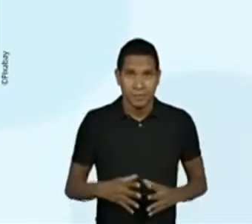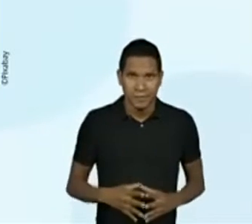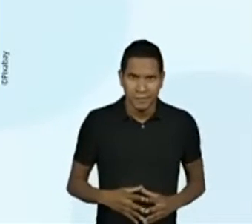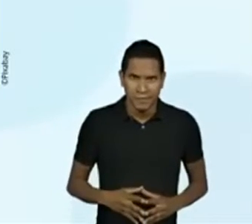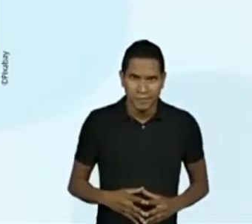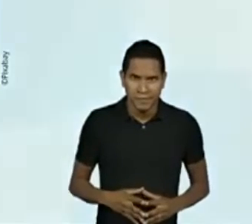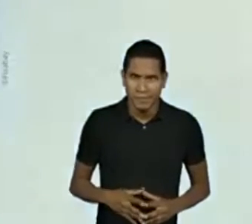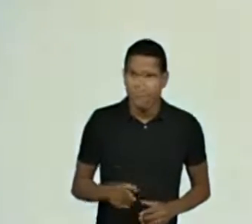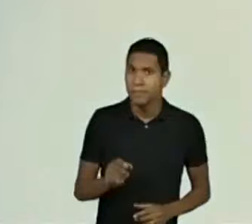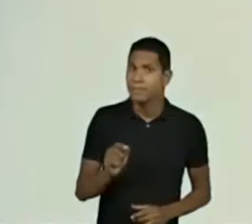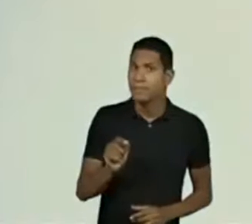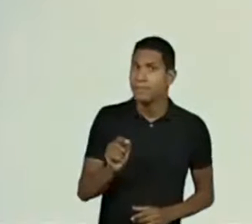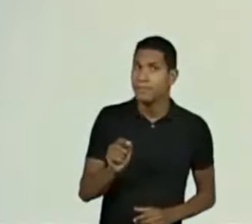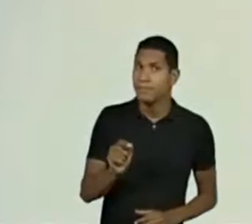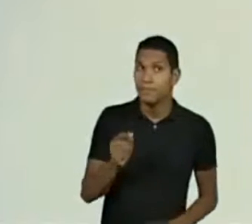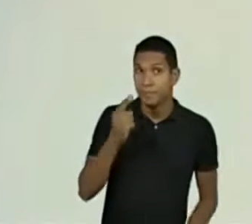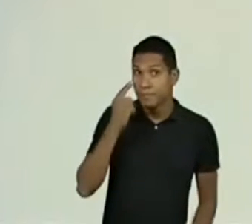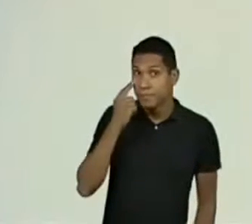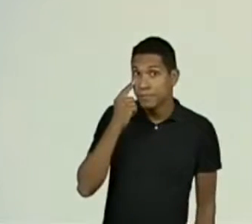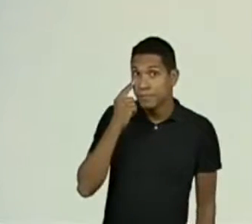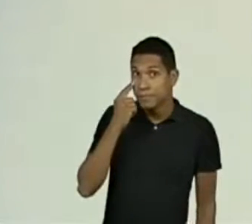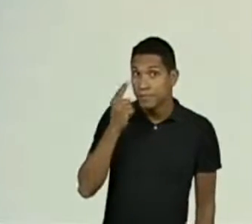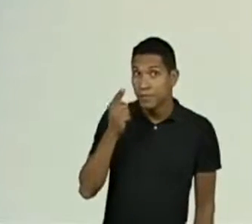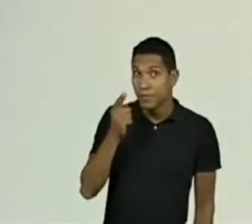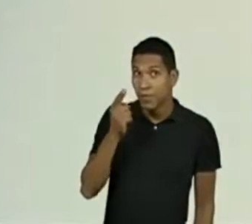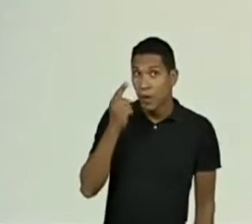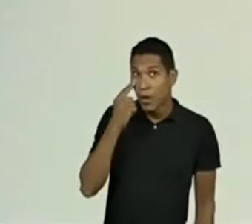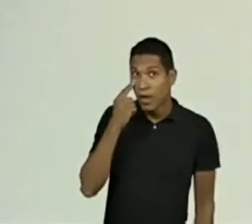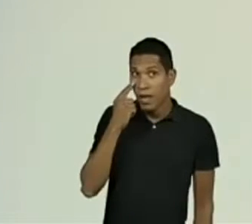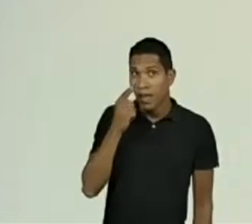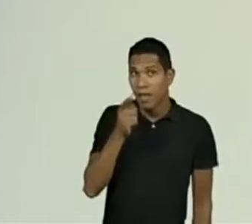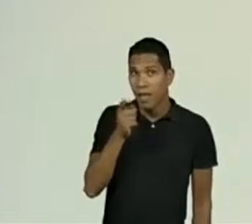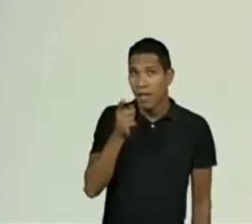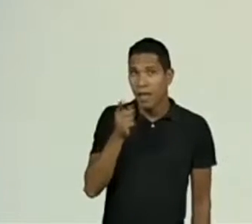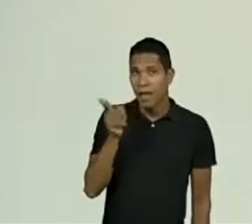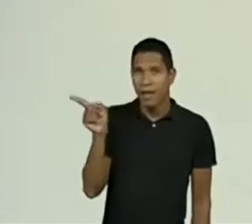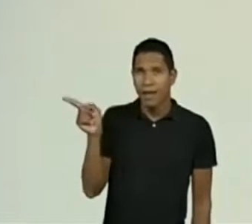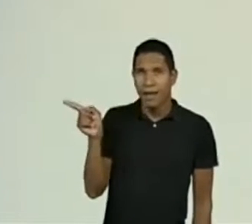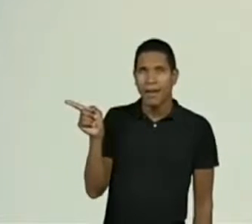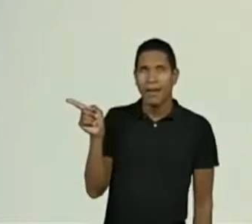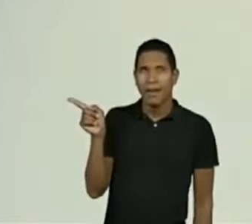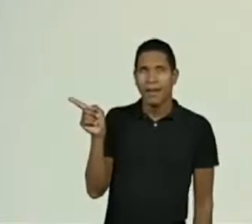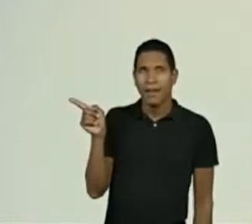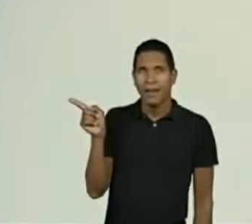Hã? Que temperatura é essa? Aqui.